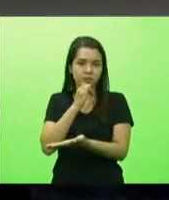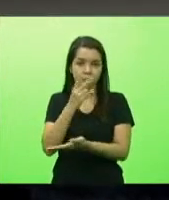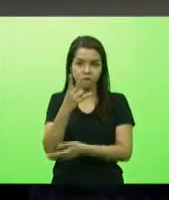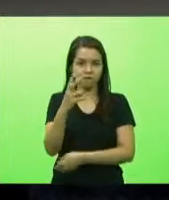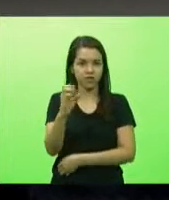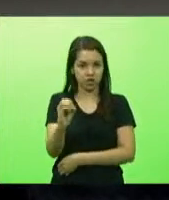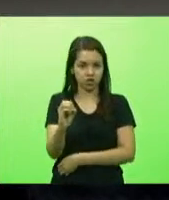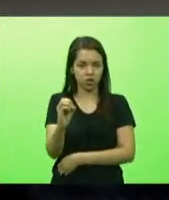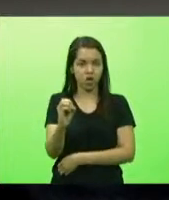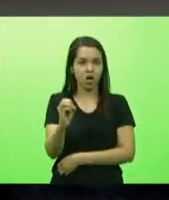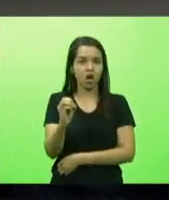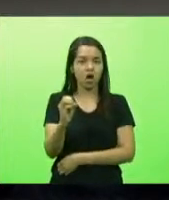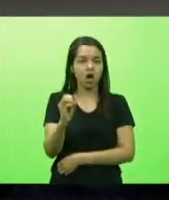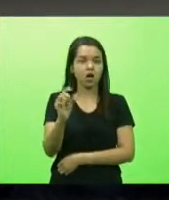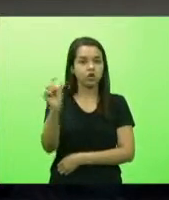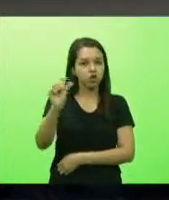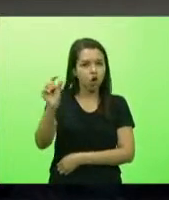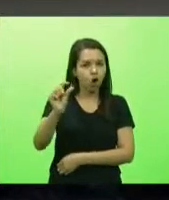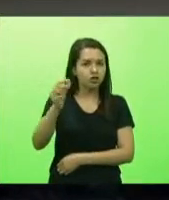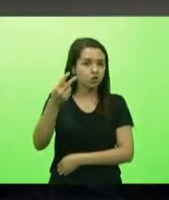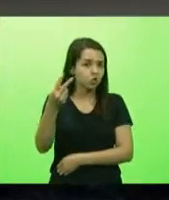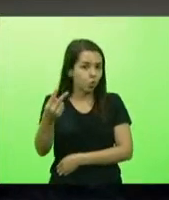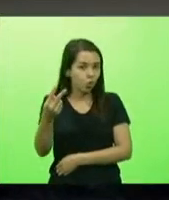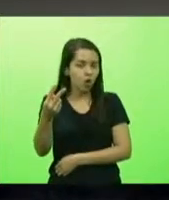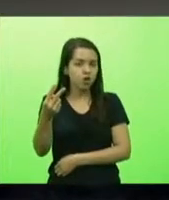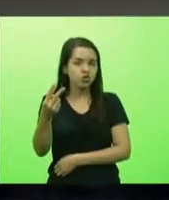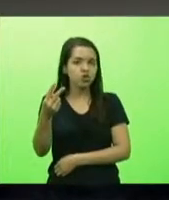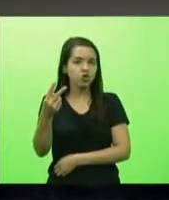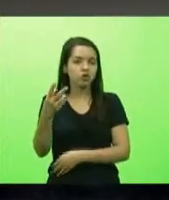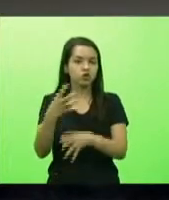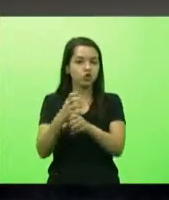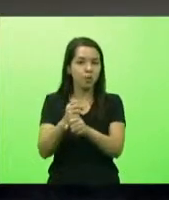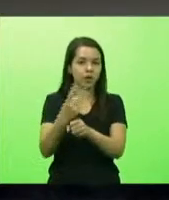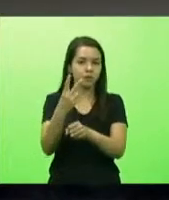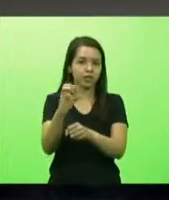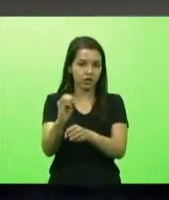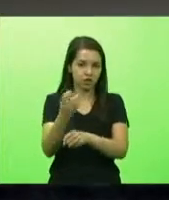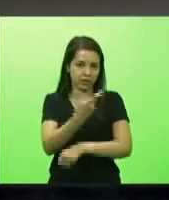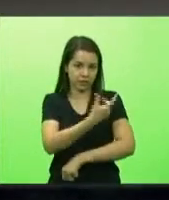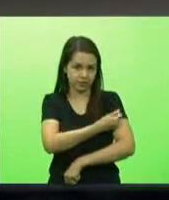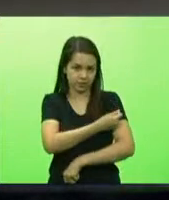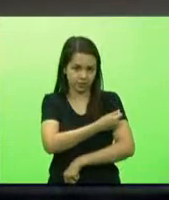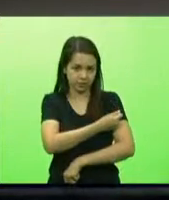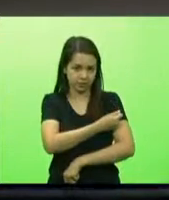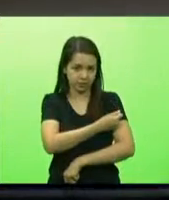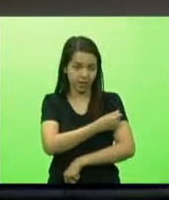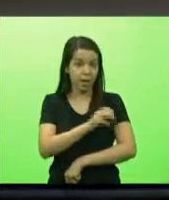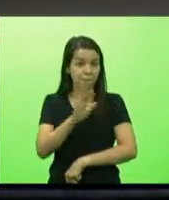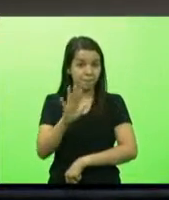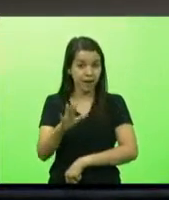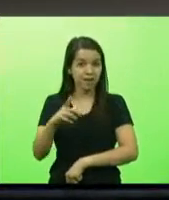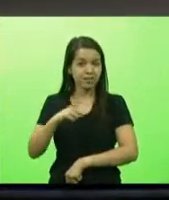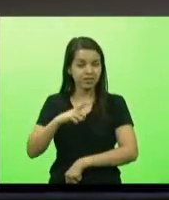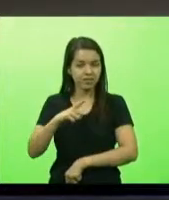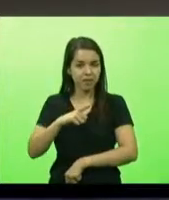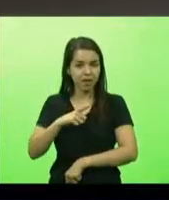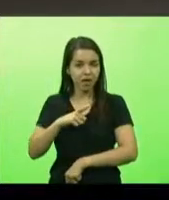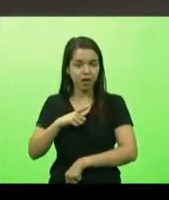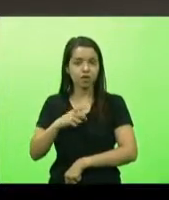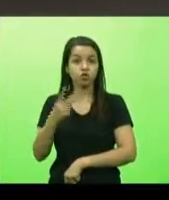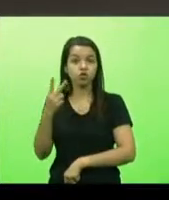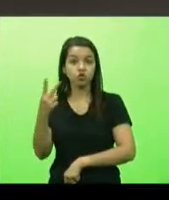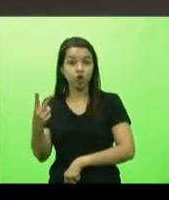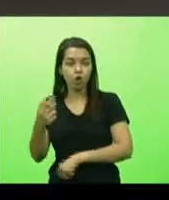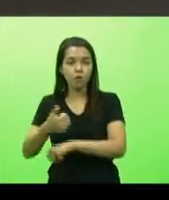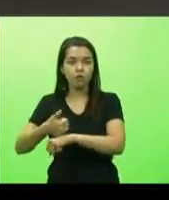vinte vacinas só que nesse segundo grupo tem dois funcionários da prefeitura que estão saindo do covid